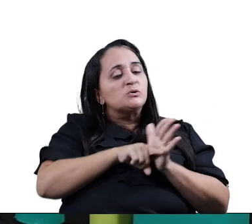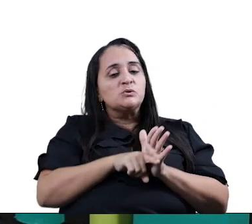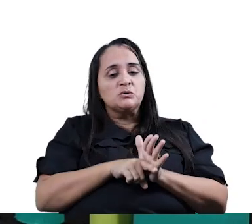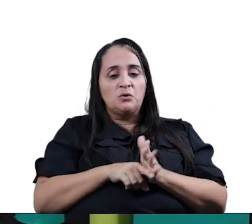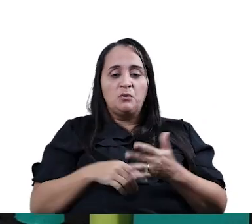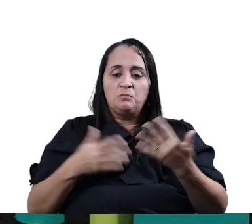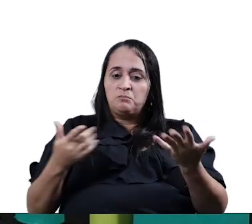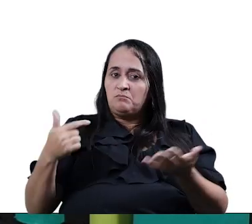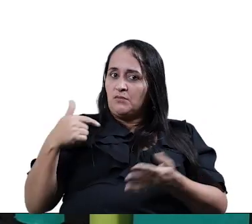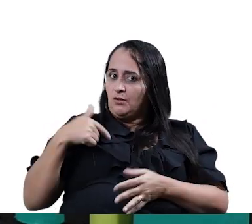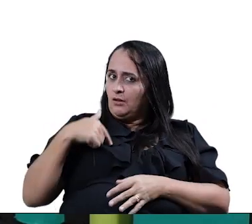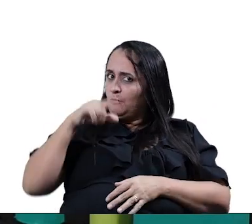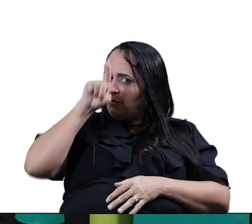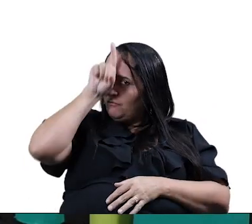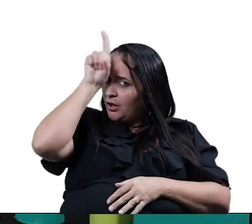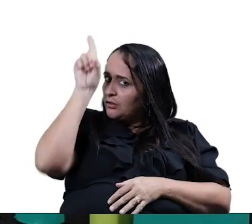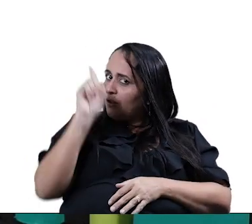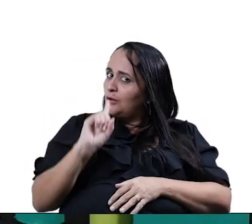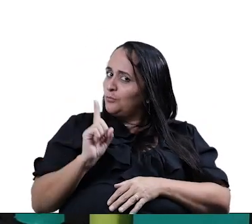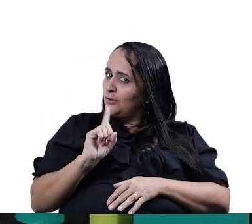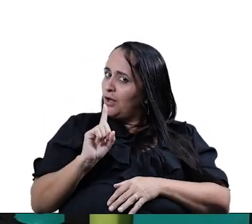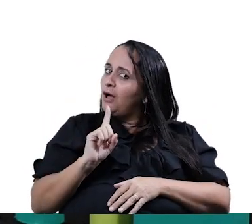é eu Que estou inventando